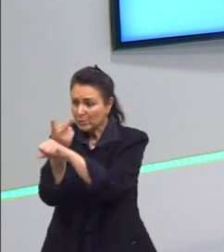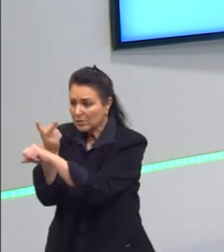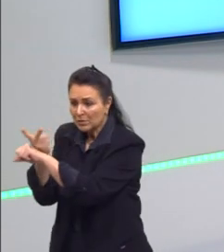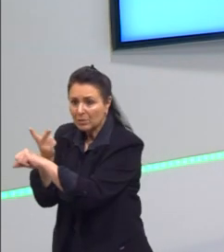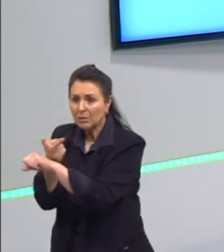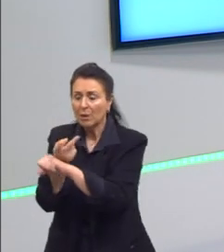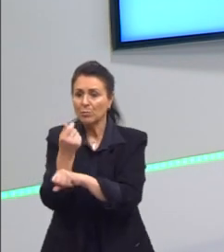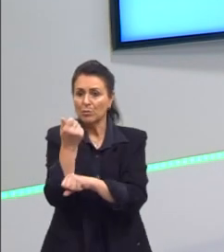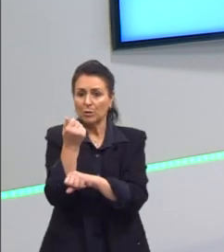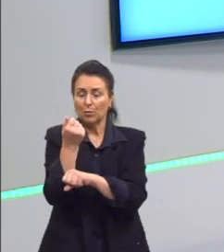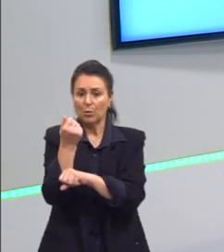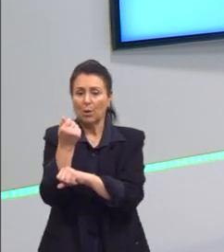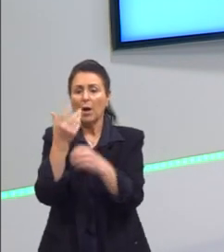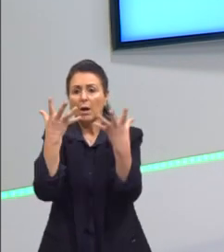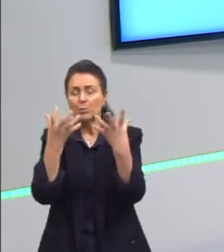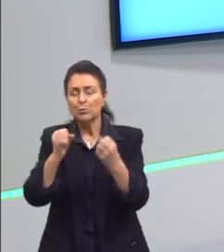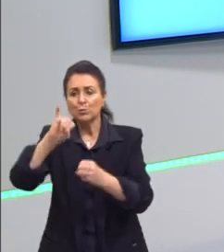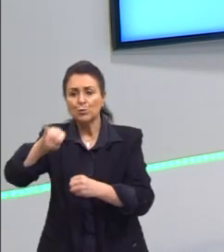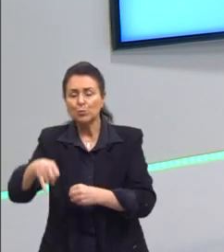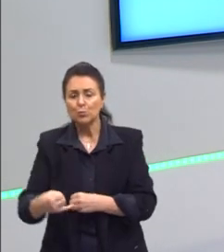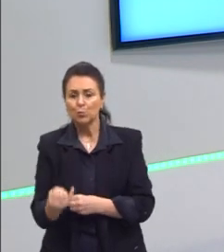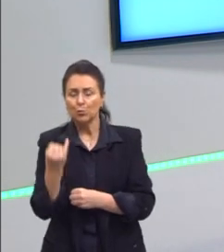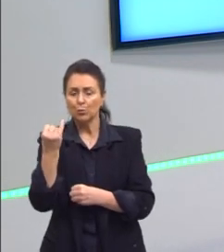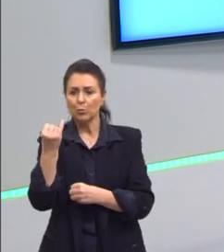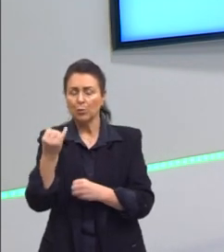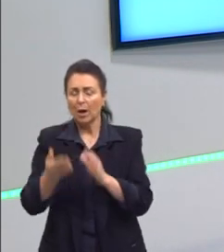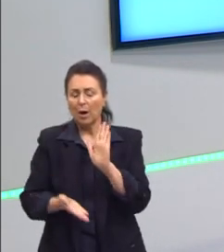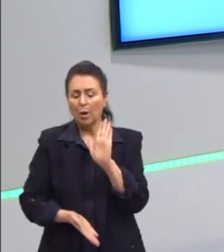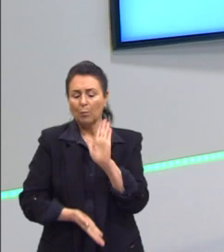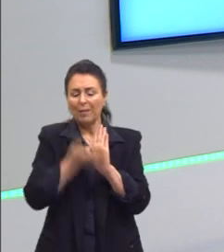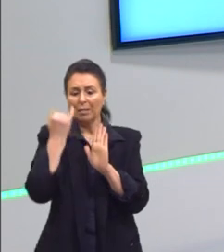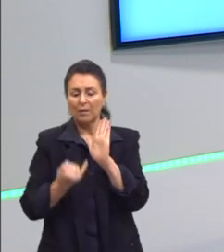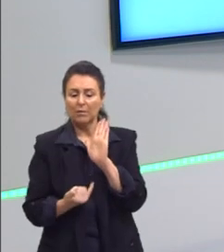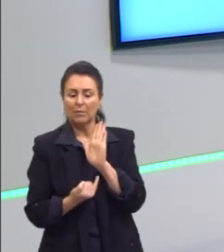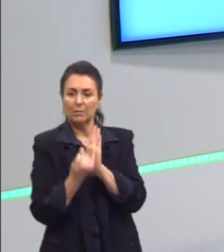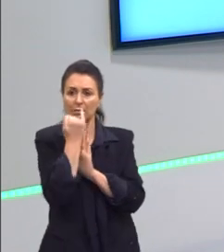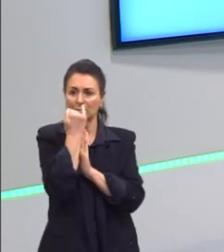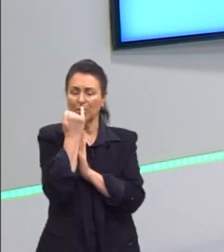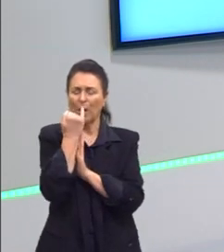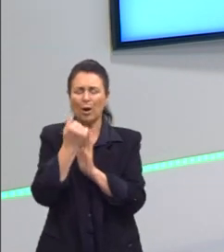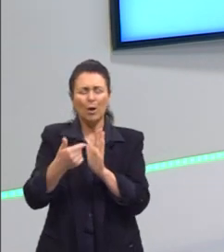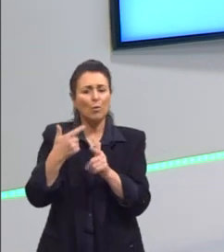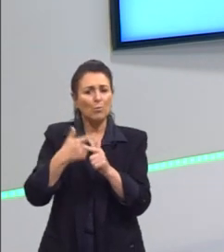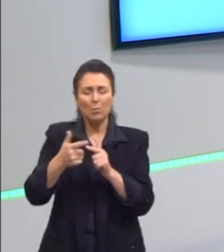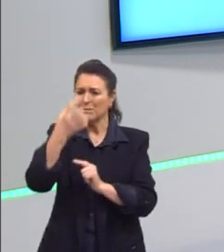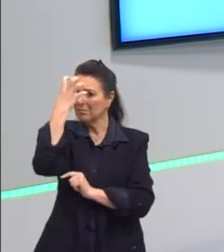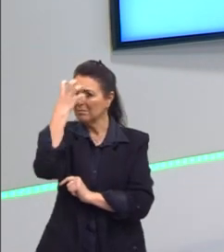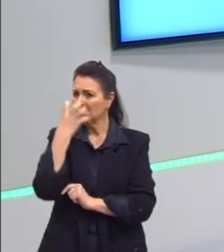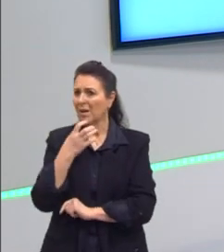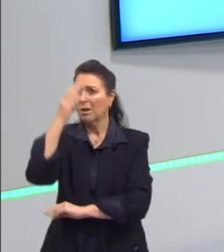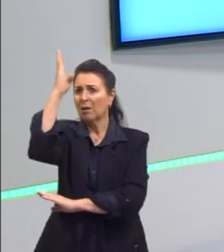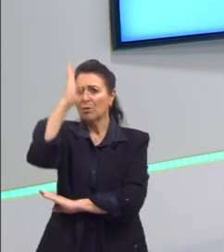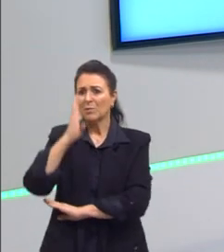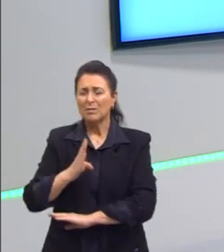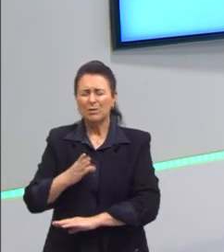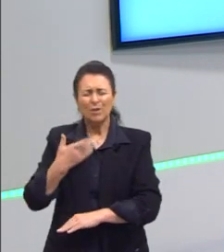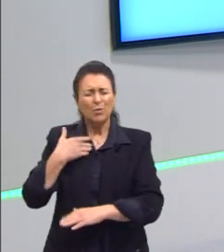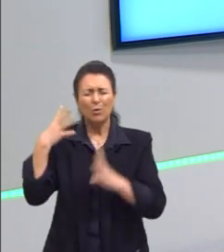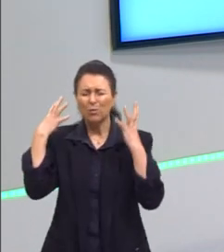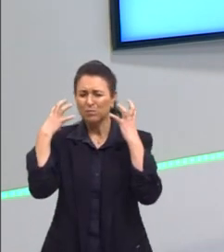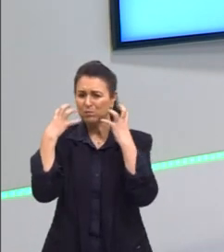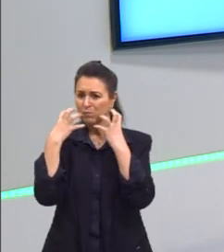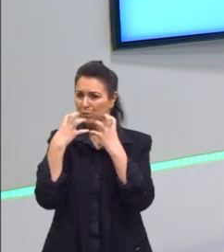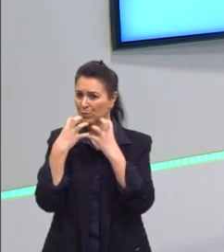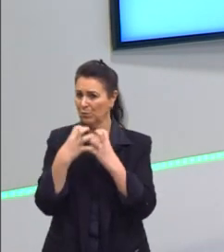assumir juros, aumentava a inflação, era um caos. E o Brasil já vinha mal desde o governo Deodoro, porque em